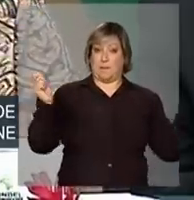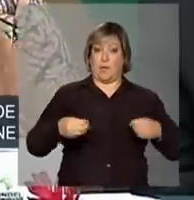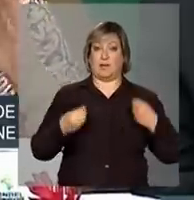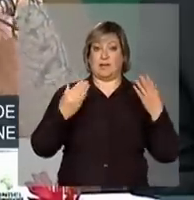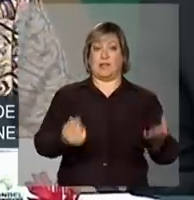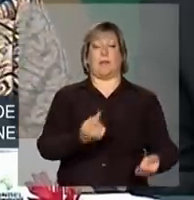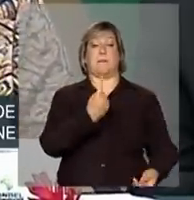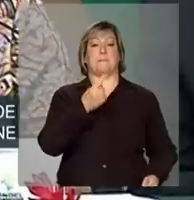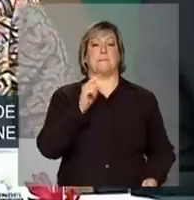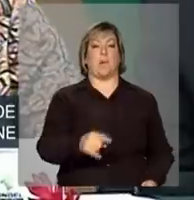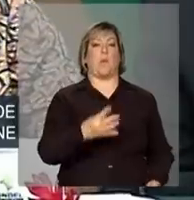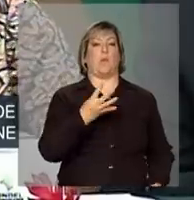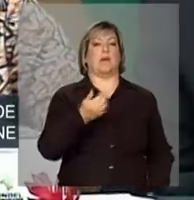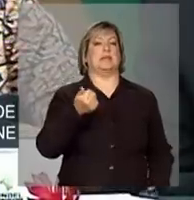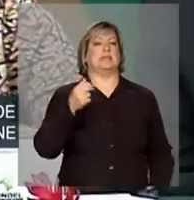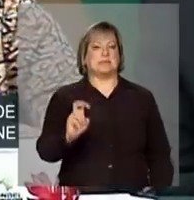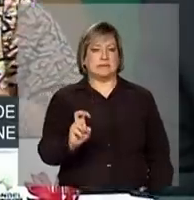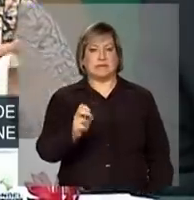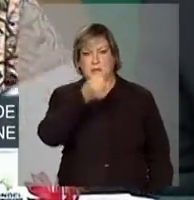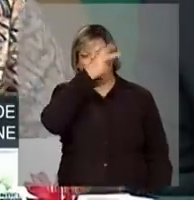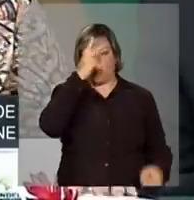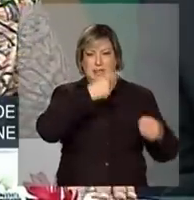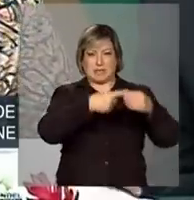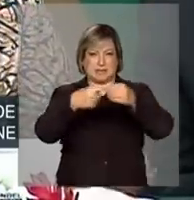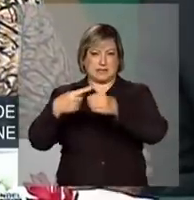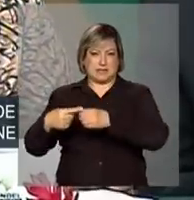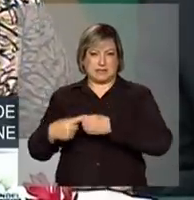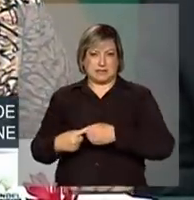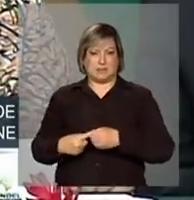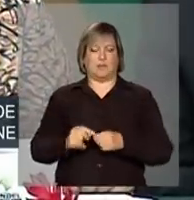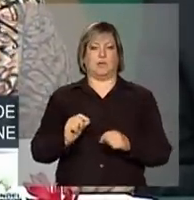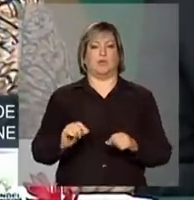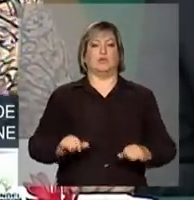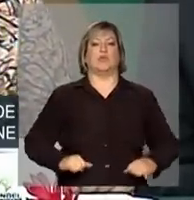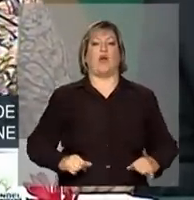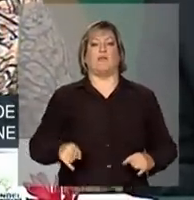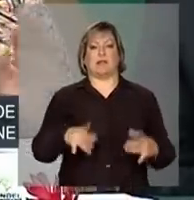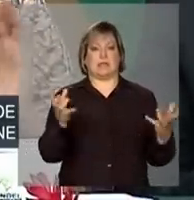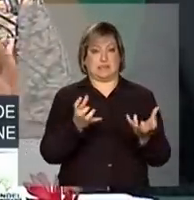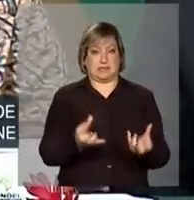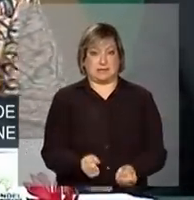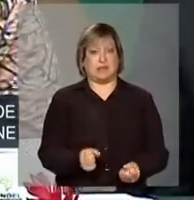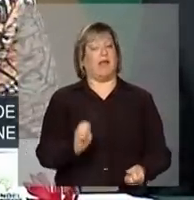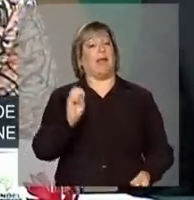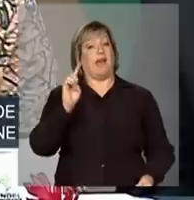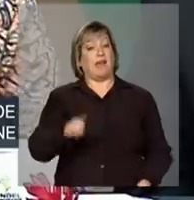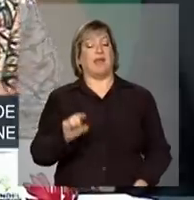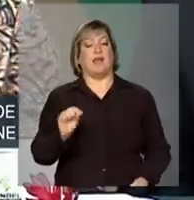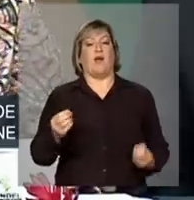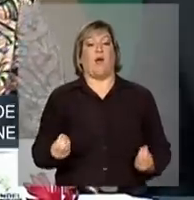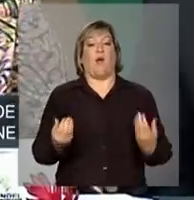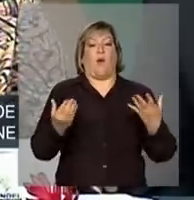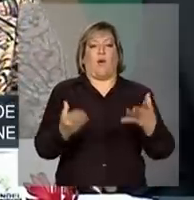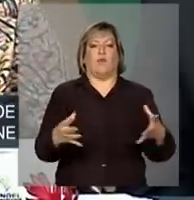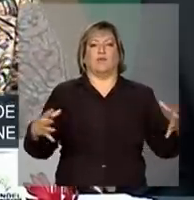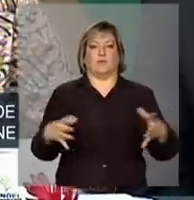.415 municípios atingidos pela seca é ofertar um conjunto,